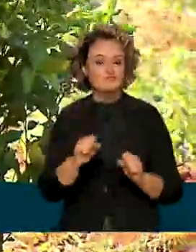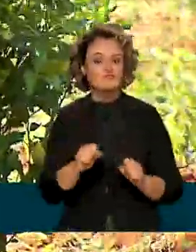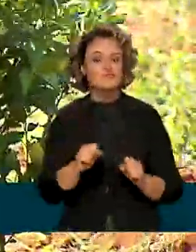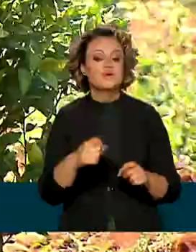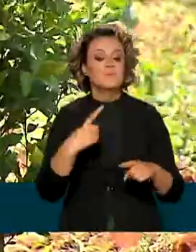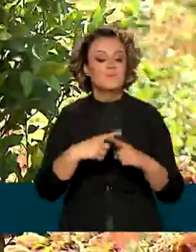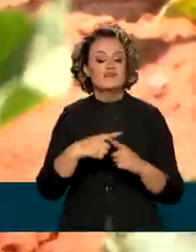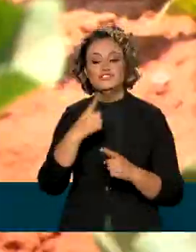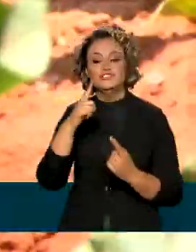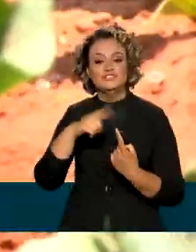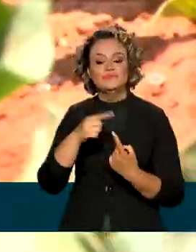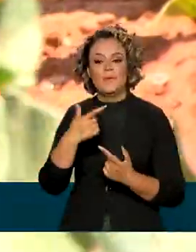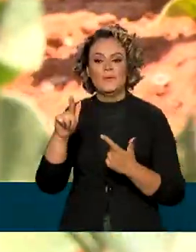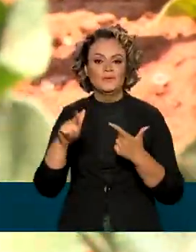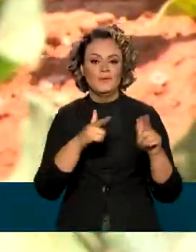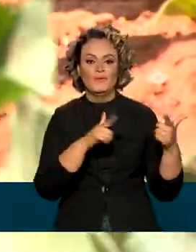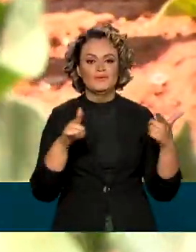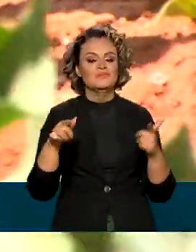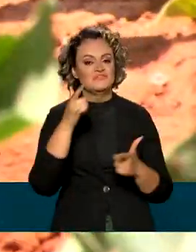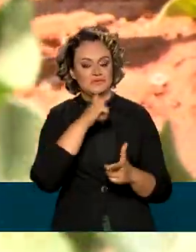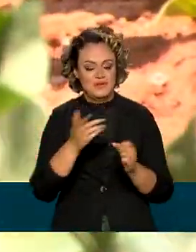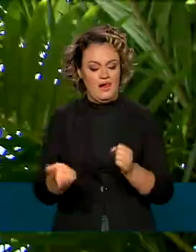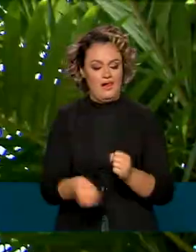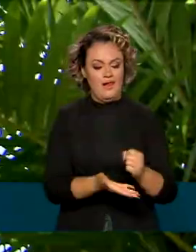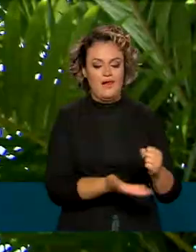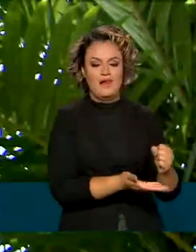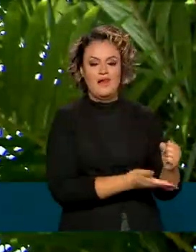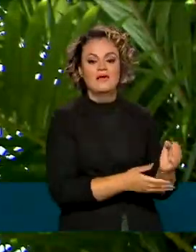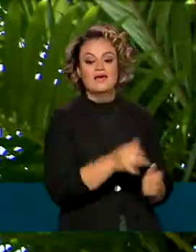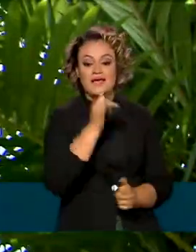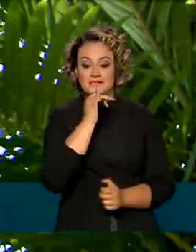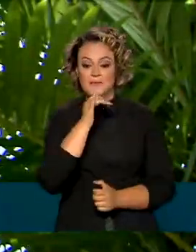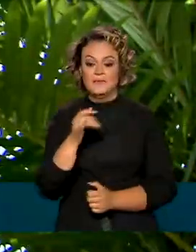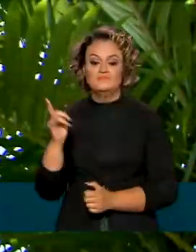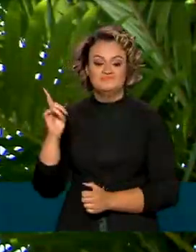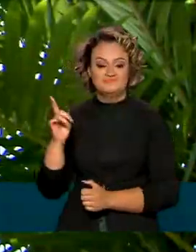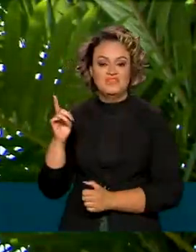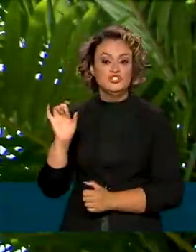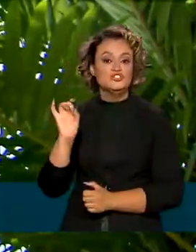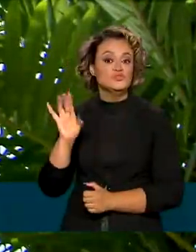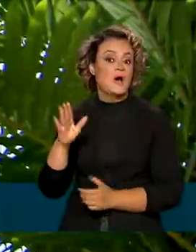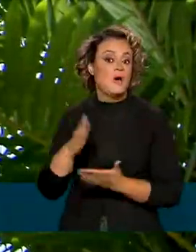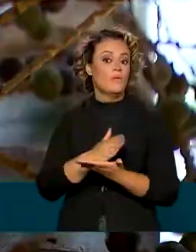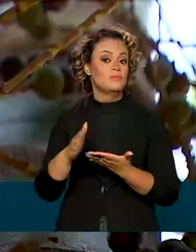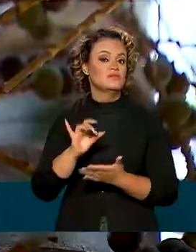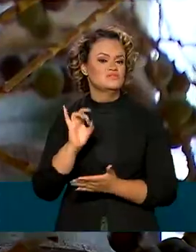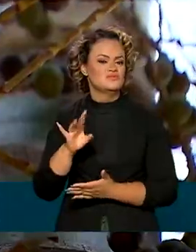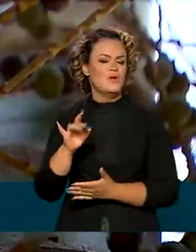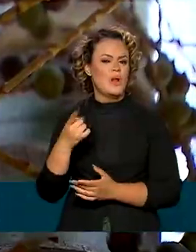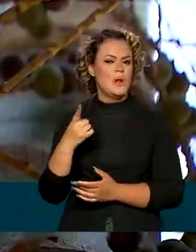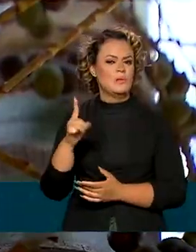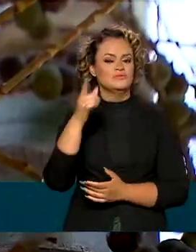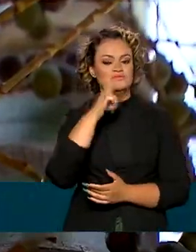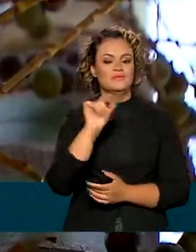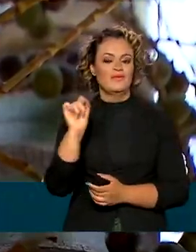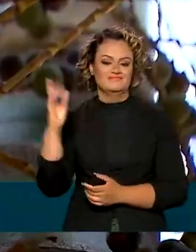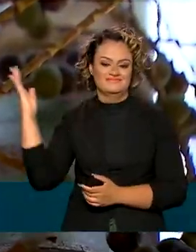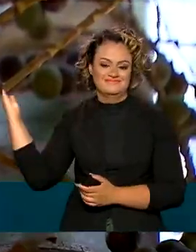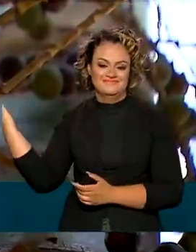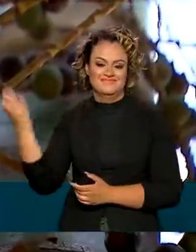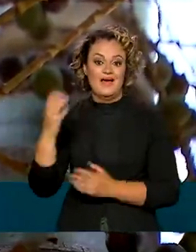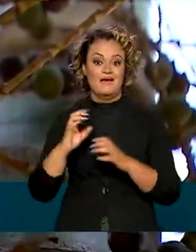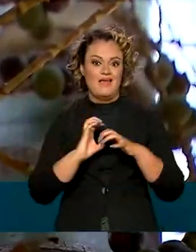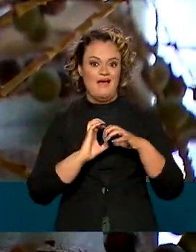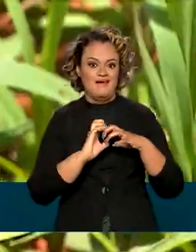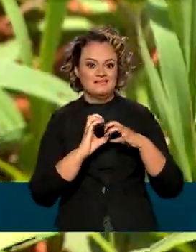novas espécies estiverem em ponto de colheita. Uma delas só costuma florescer bem longe daqui, na região